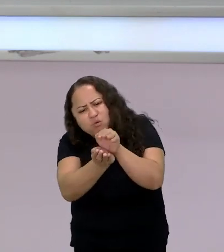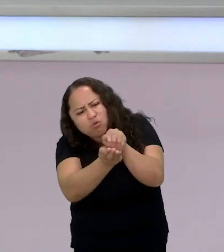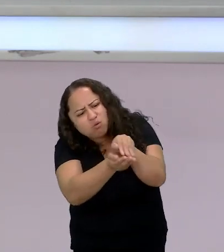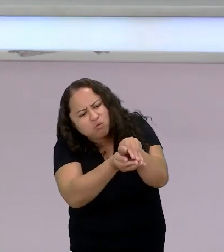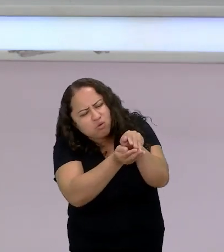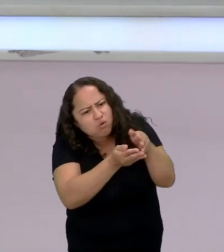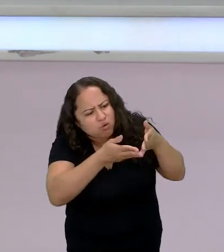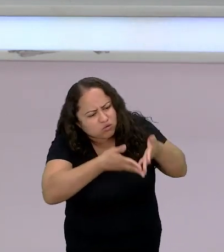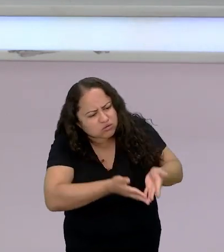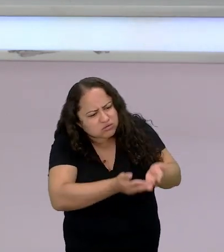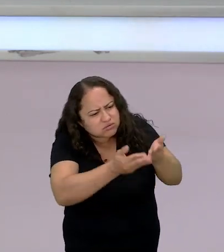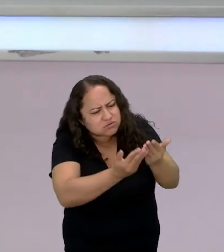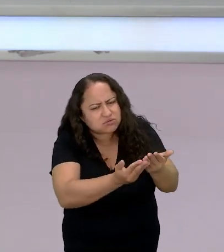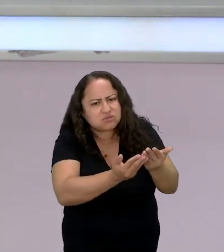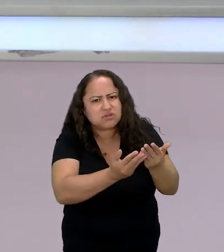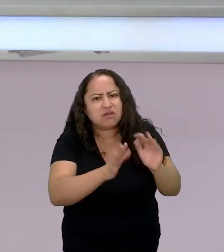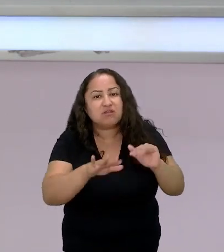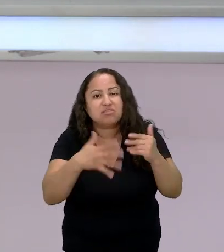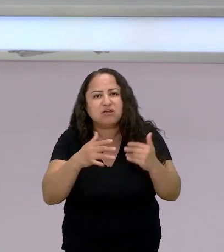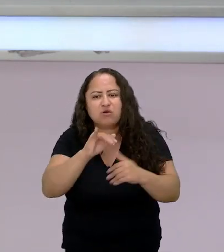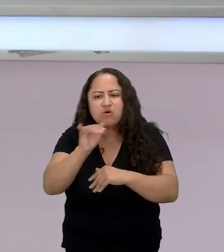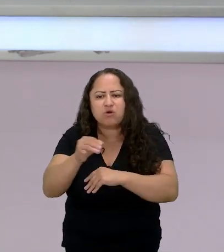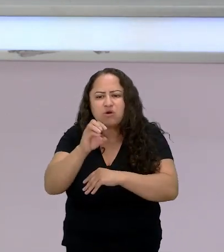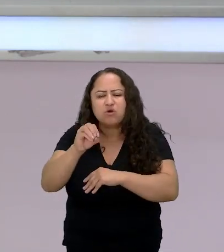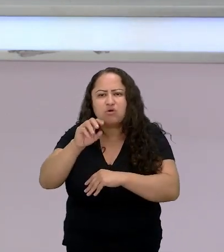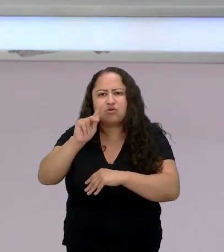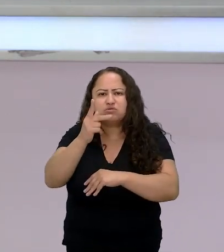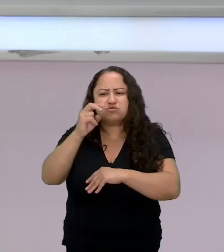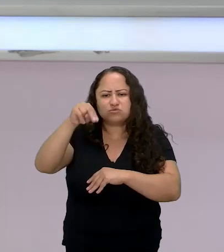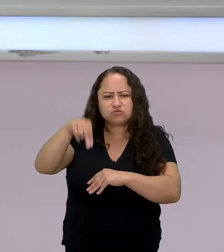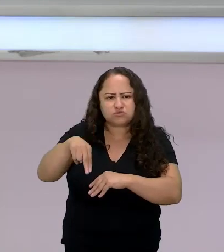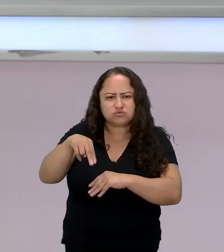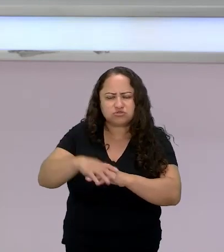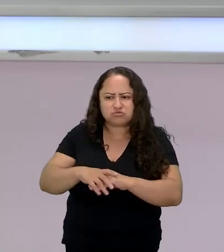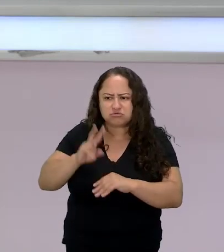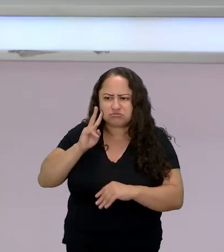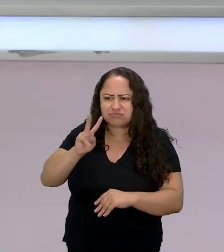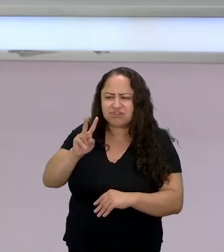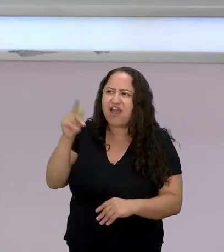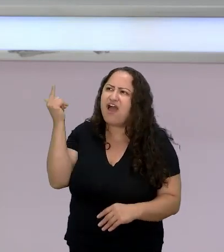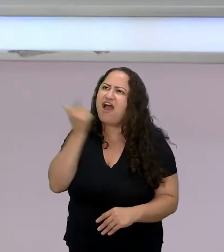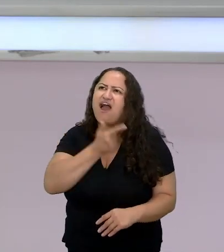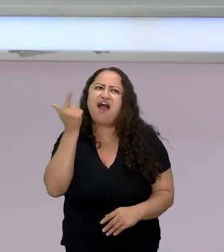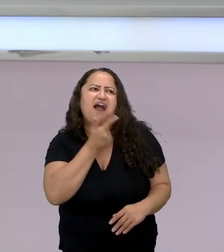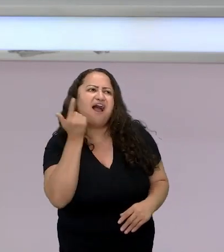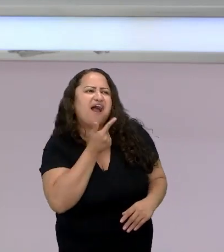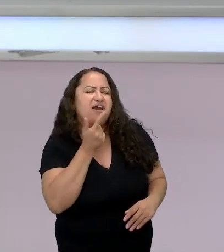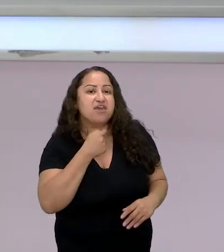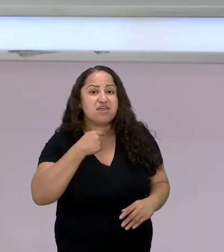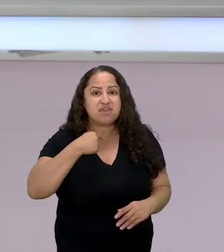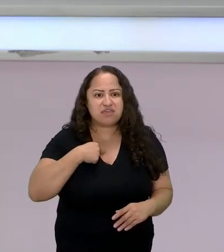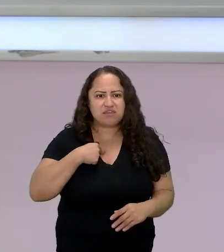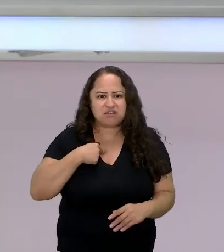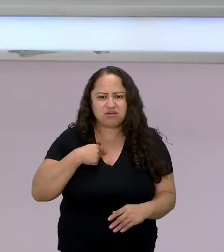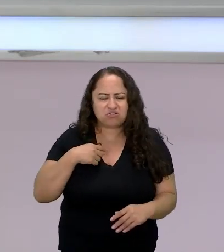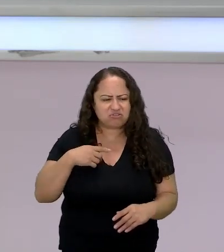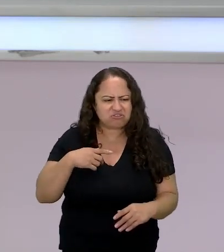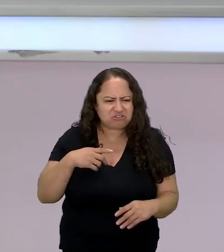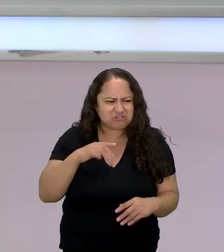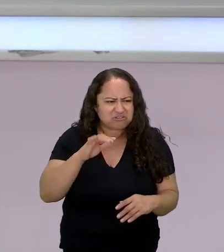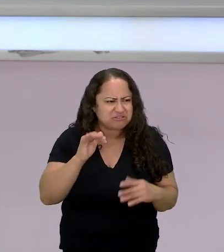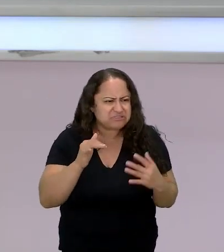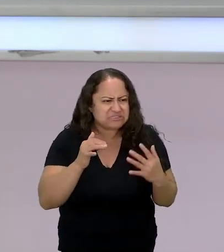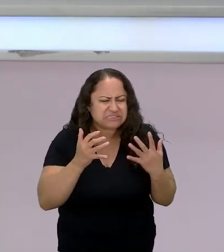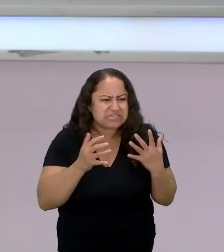saudava aquelas frases com grandes gargalhadas eu ficava atordoada ninguém jamais tinha falado comigo